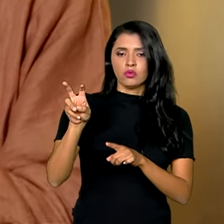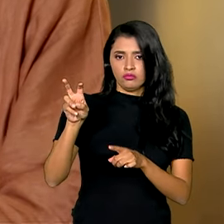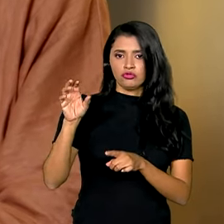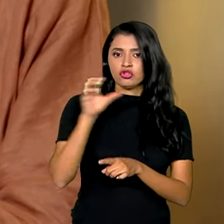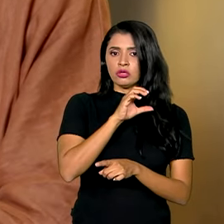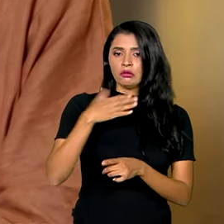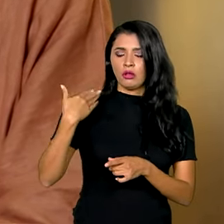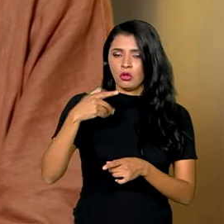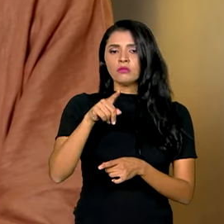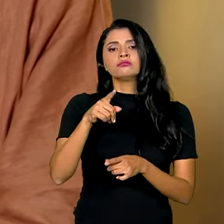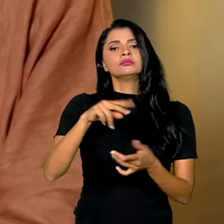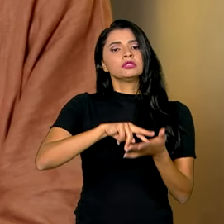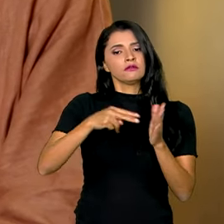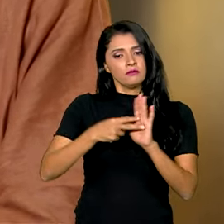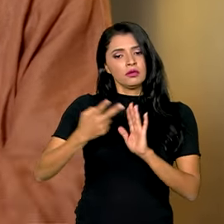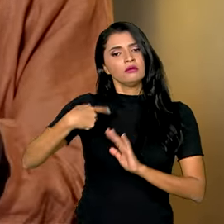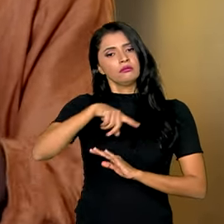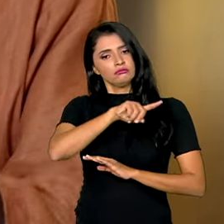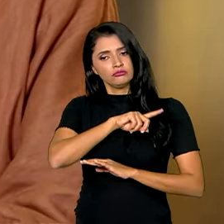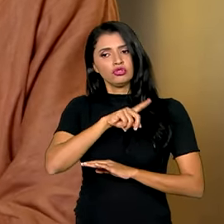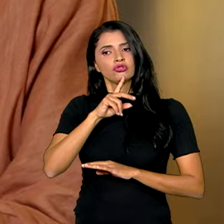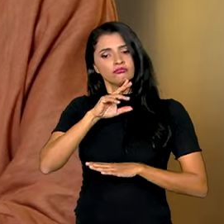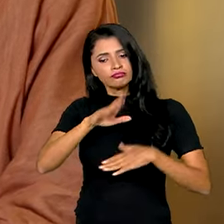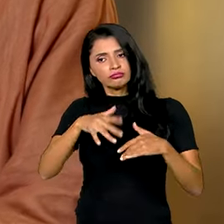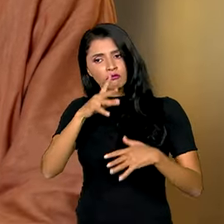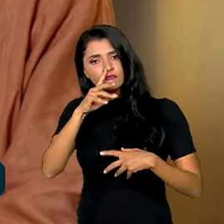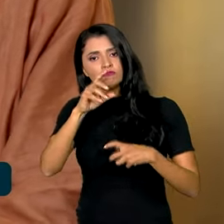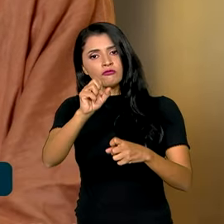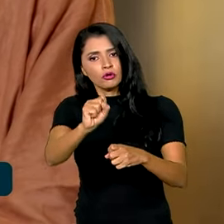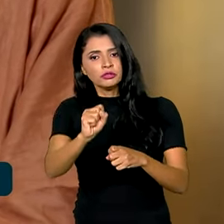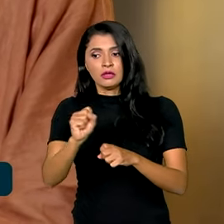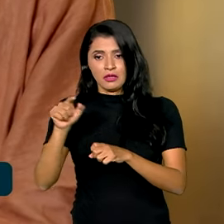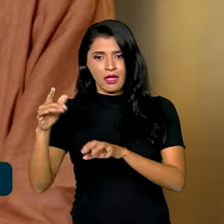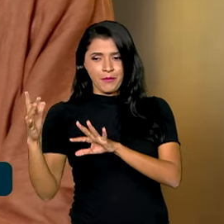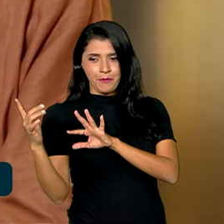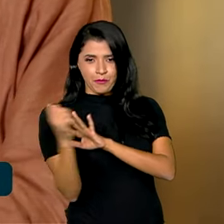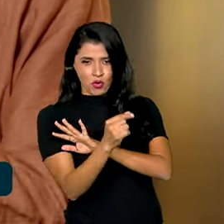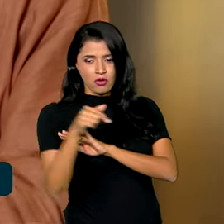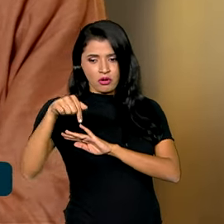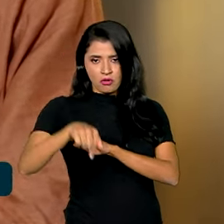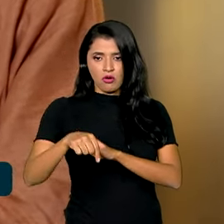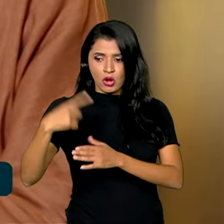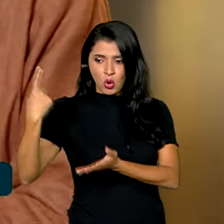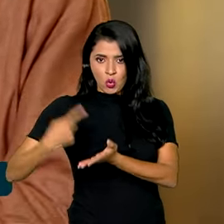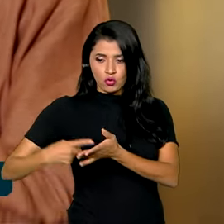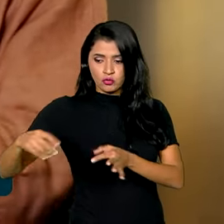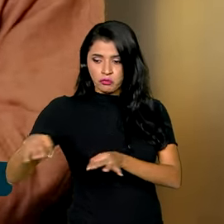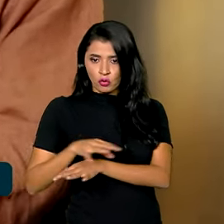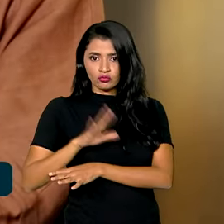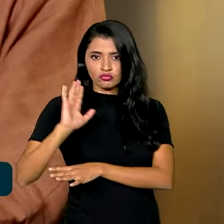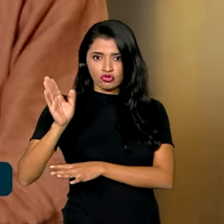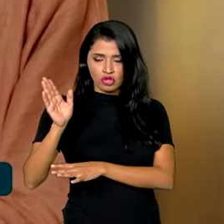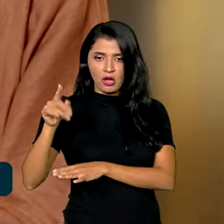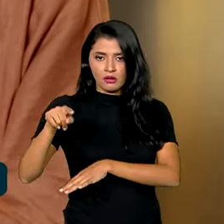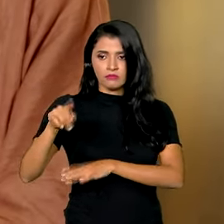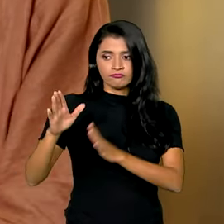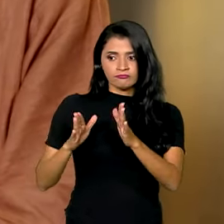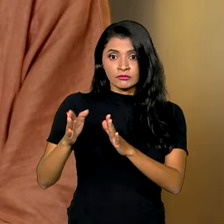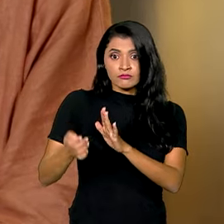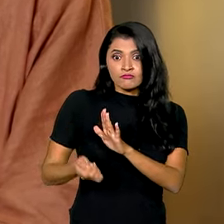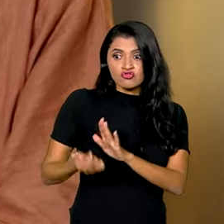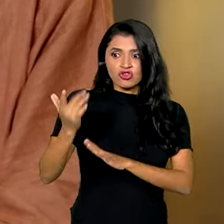o processo multilateral está fortalecido. Termos saído daqui com um acordo e já em fase de